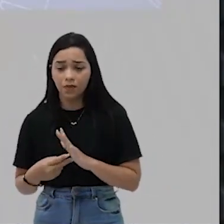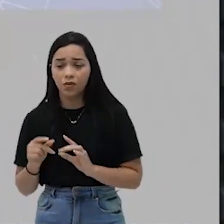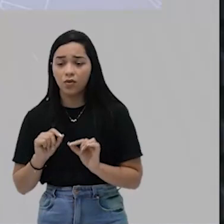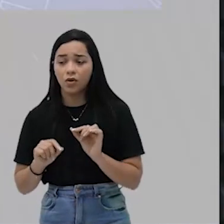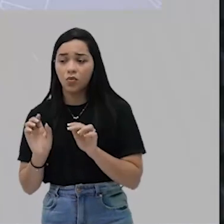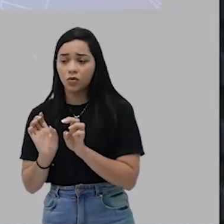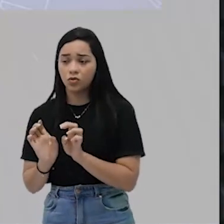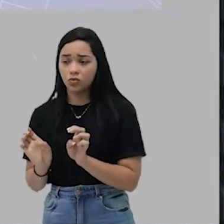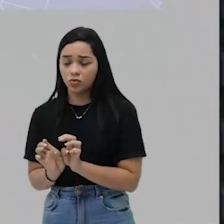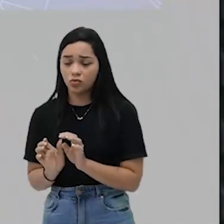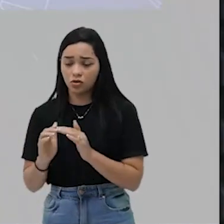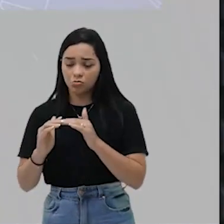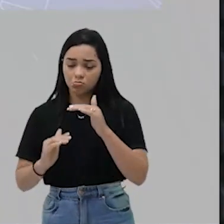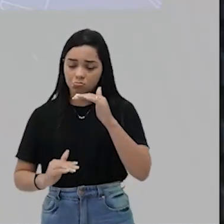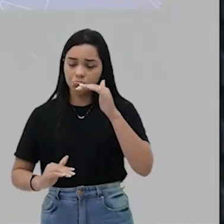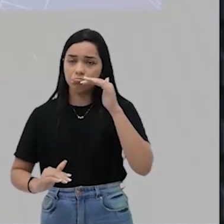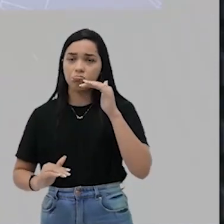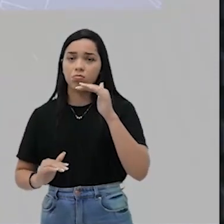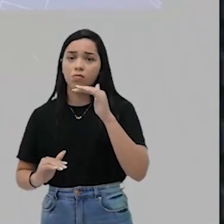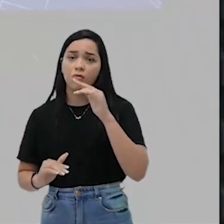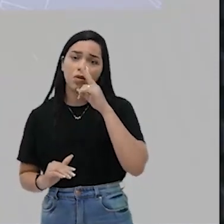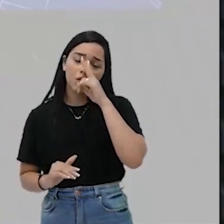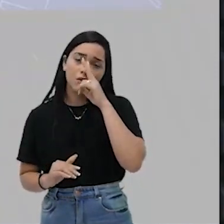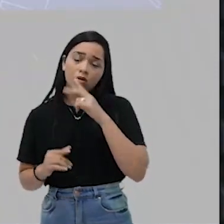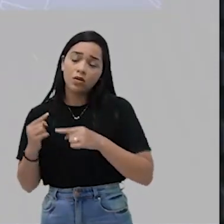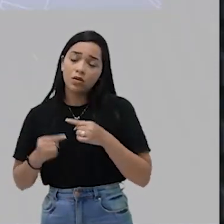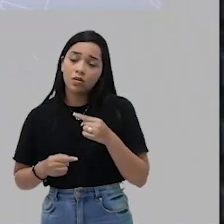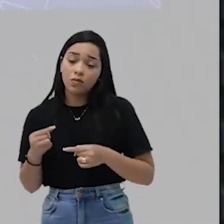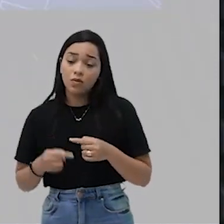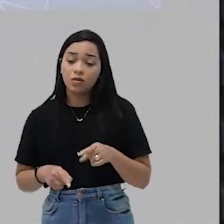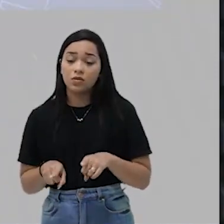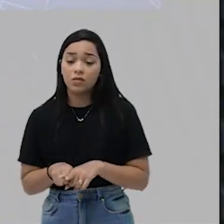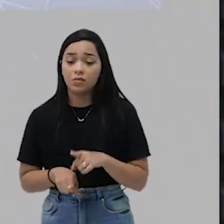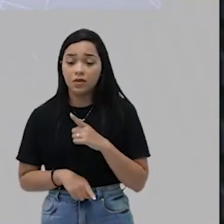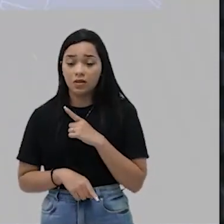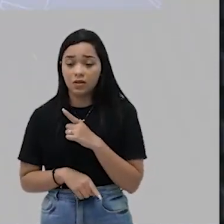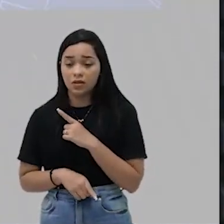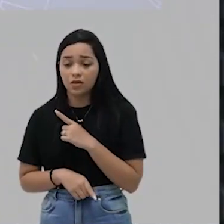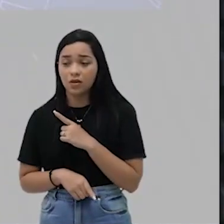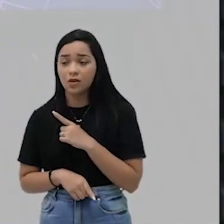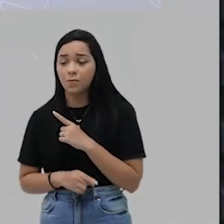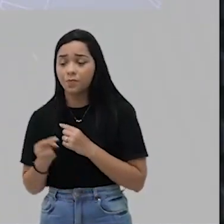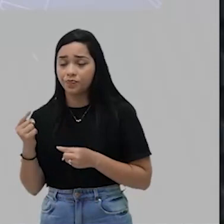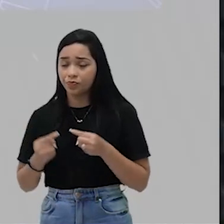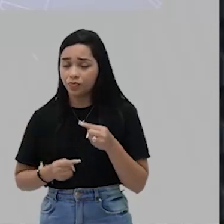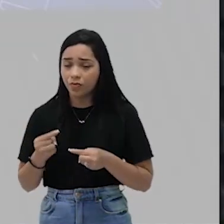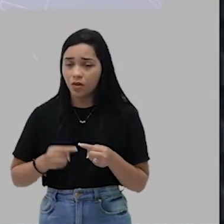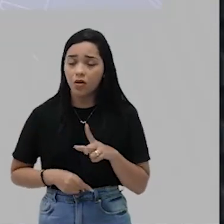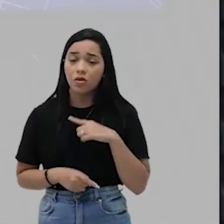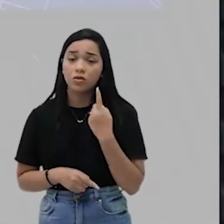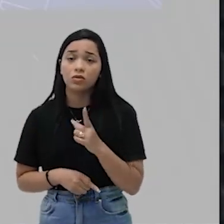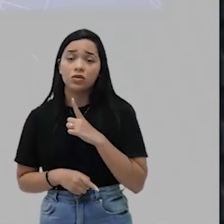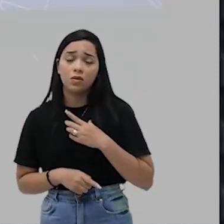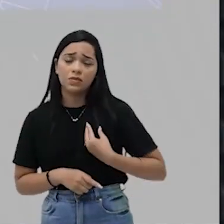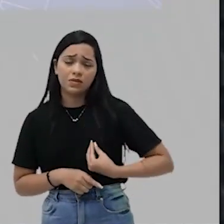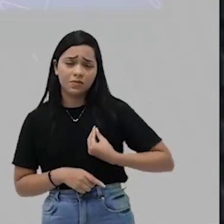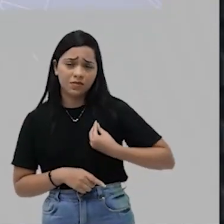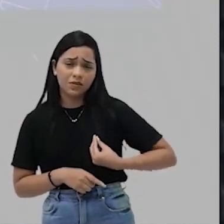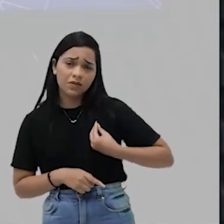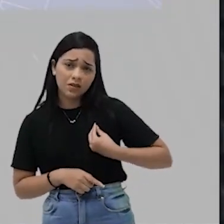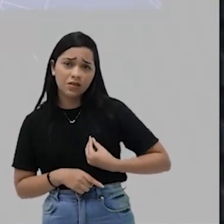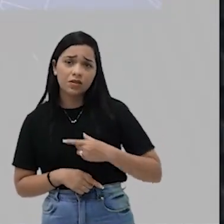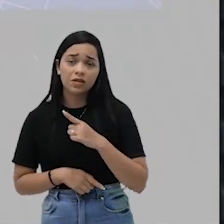estrutura hierarquizada politicamente. Estados que, do ponto de vista político, nós temos a presença